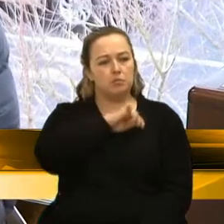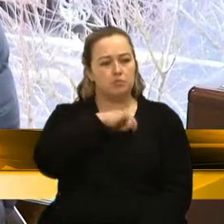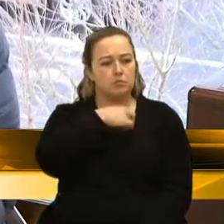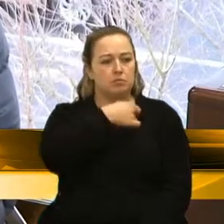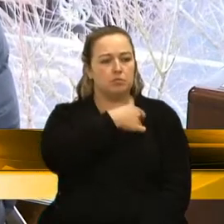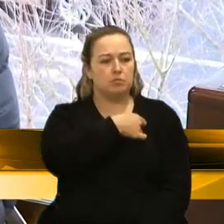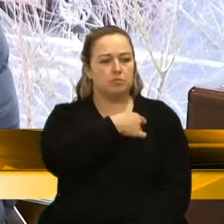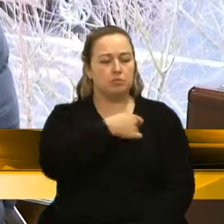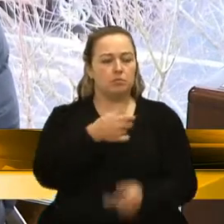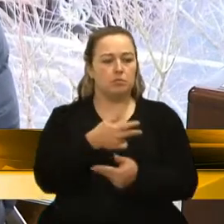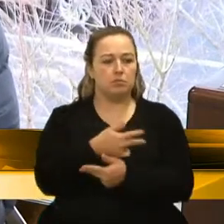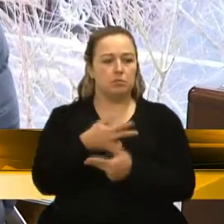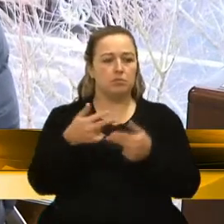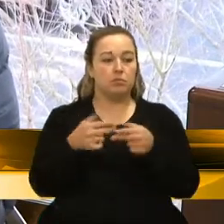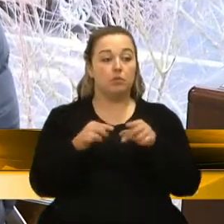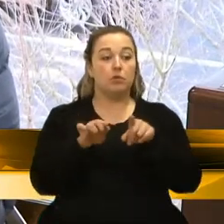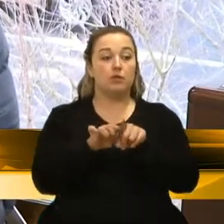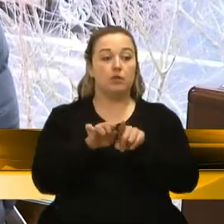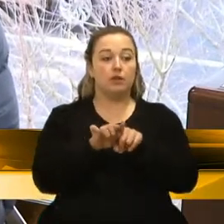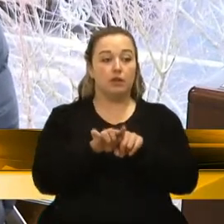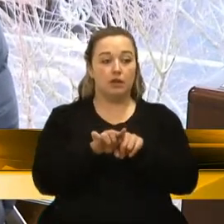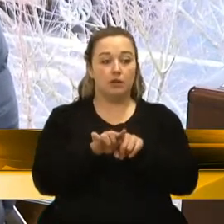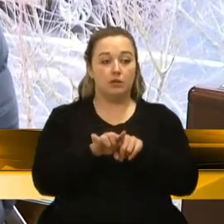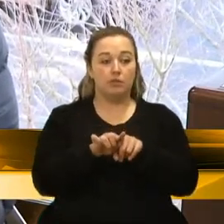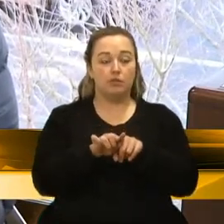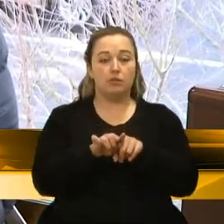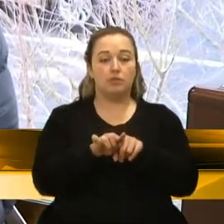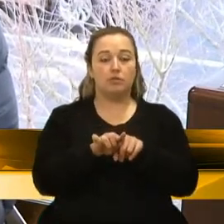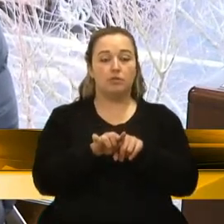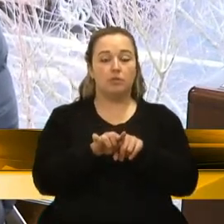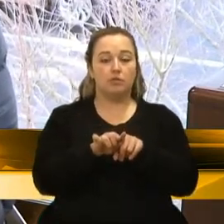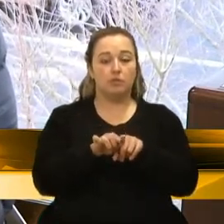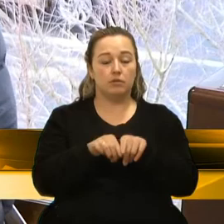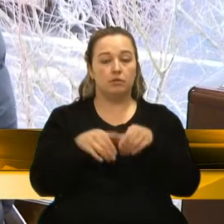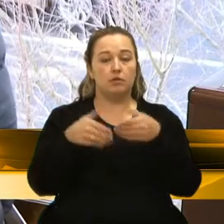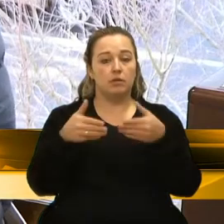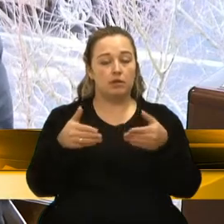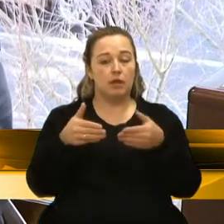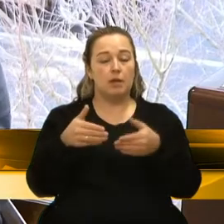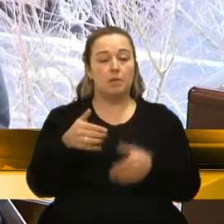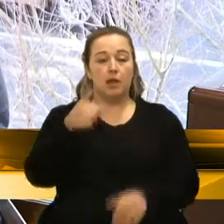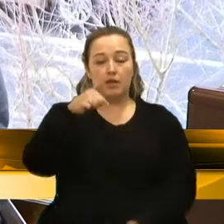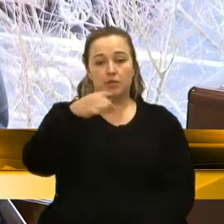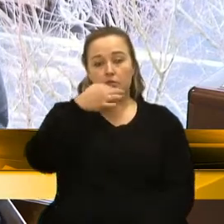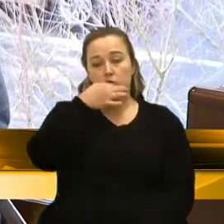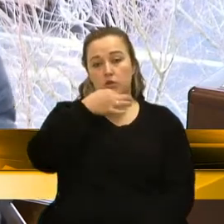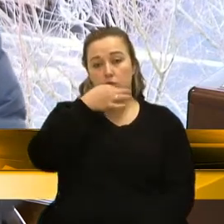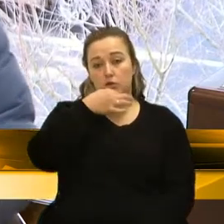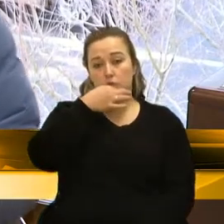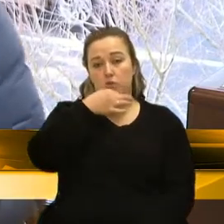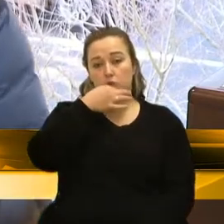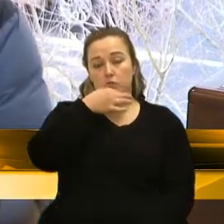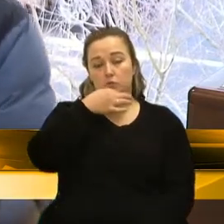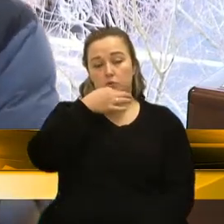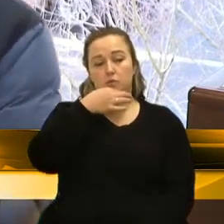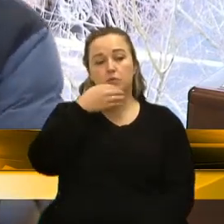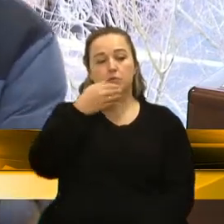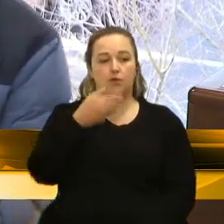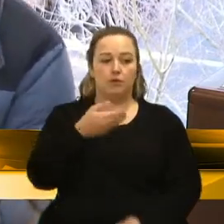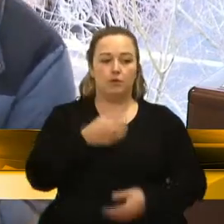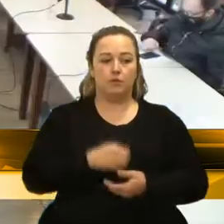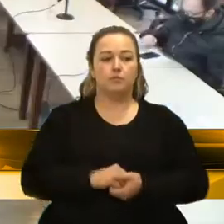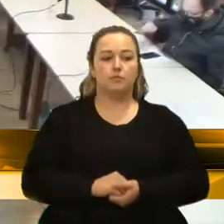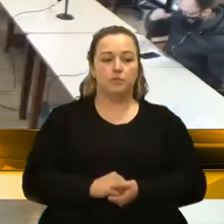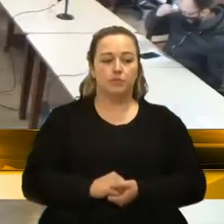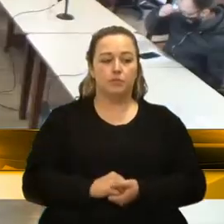porque eu tenho muita consideração aos funcionários da nossa prefeitura aqui de Caxias do Sul. Obrigado, vereador. Obrigado, vereador. peço